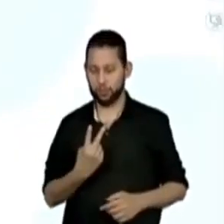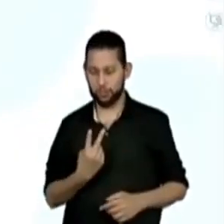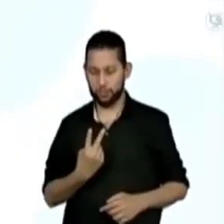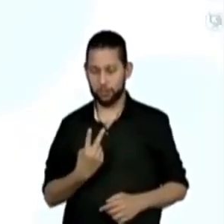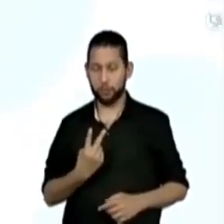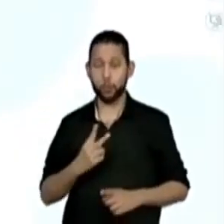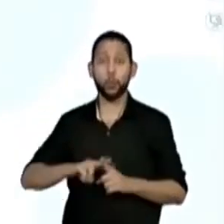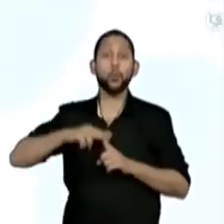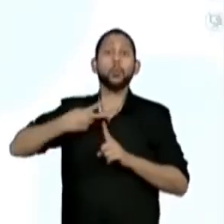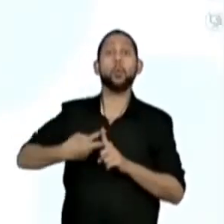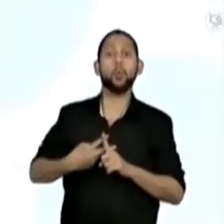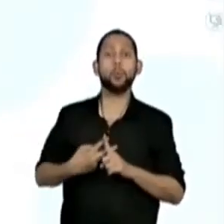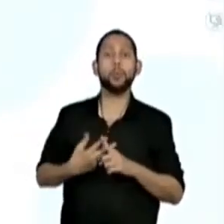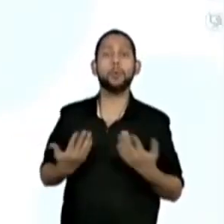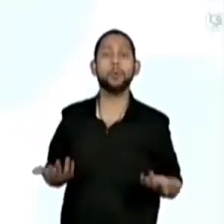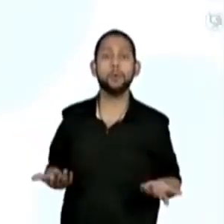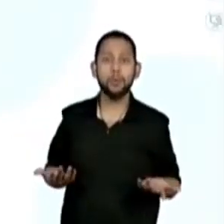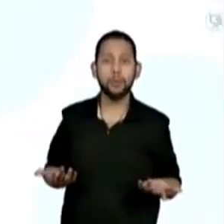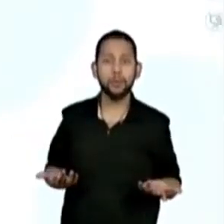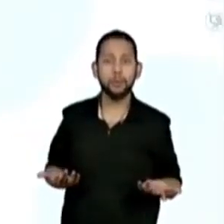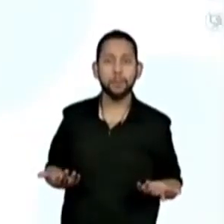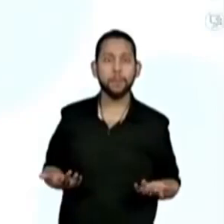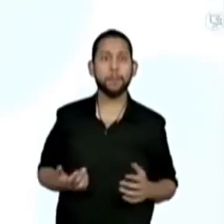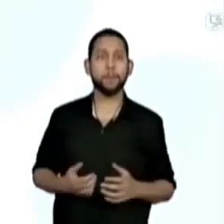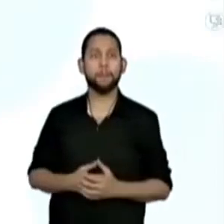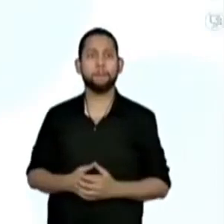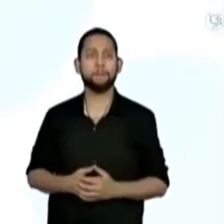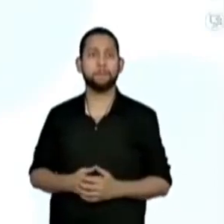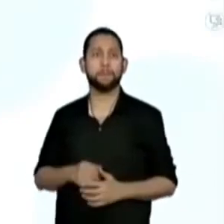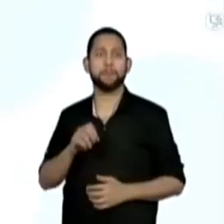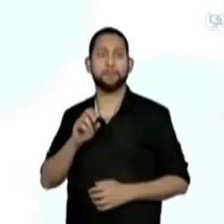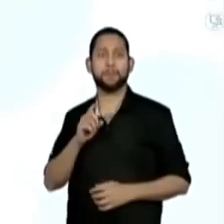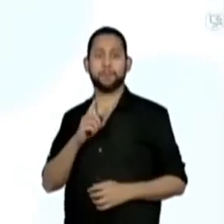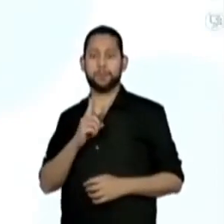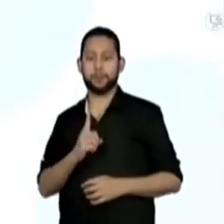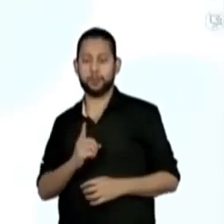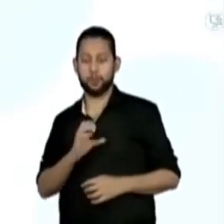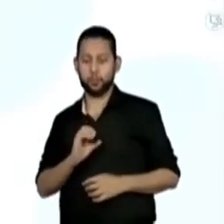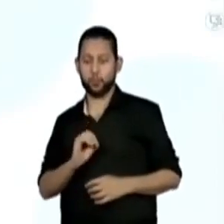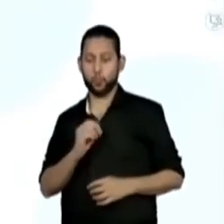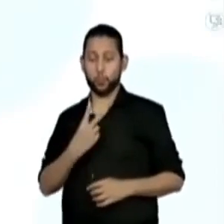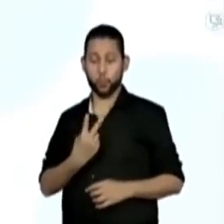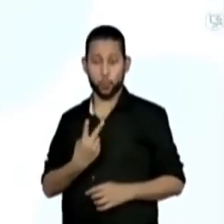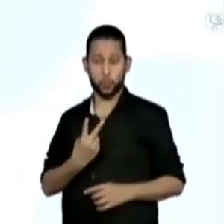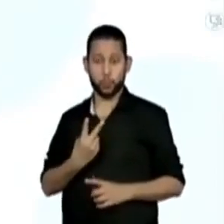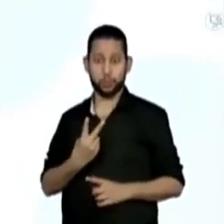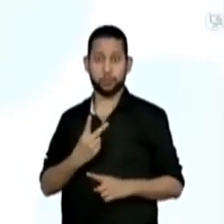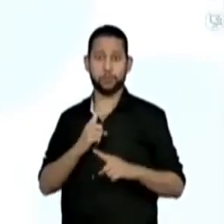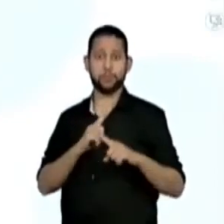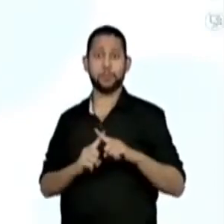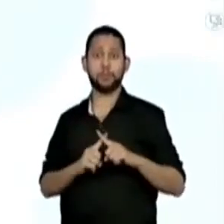O dobro de 102.